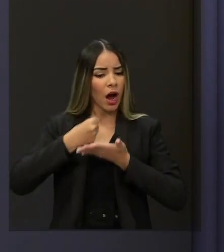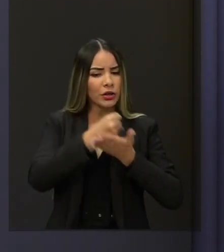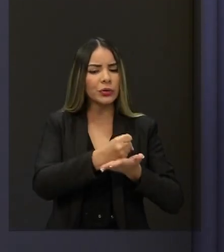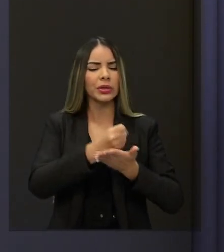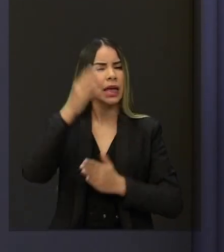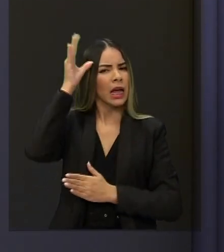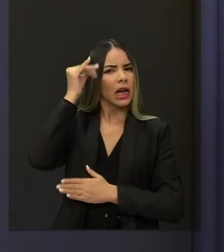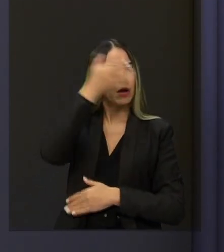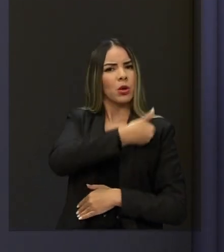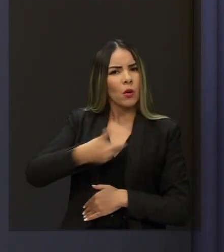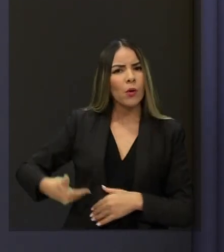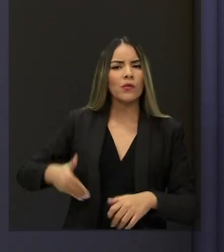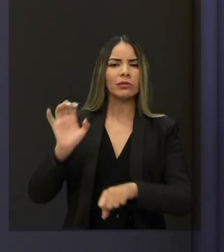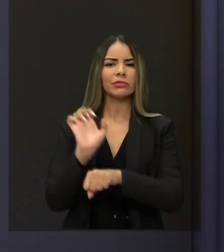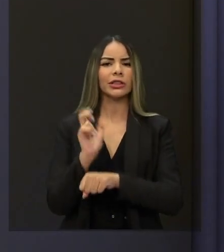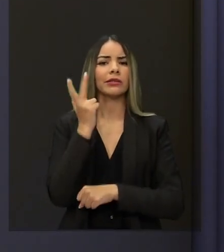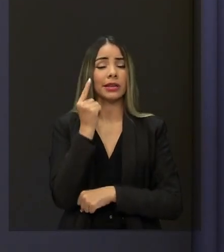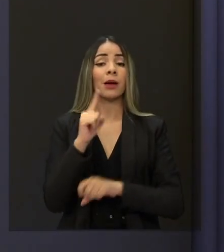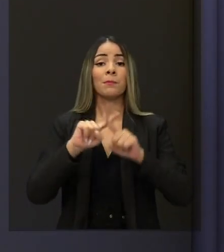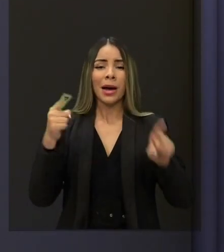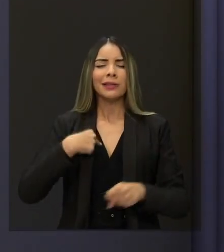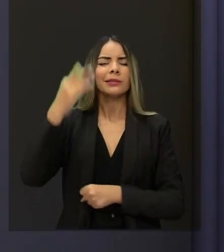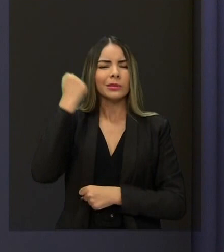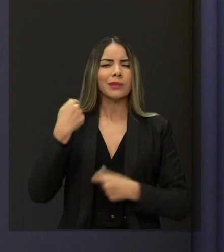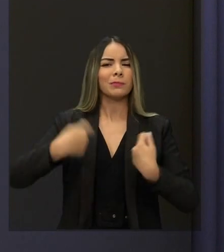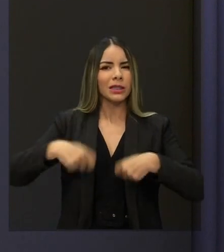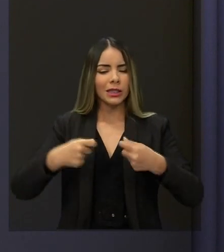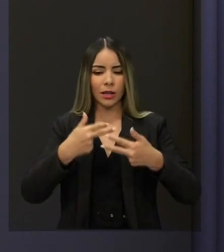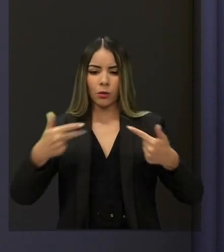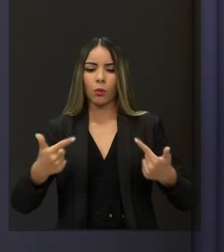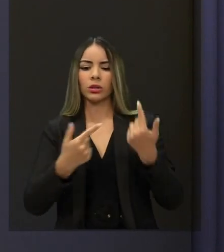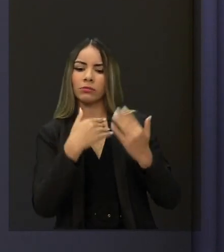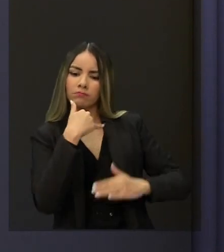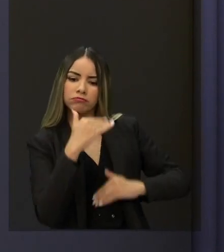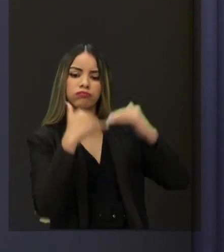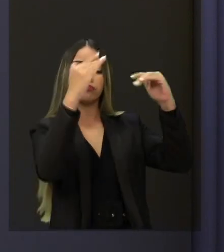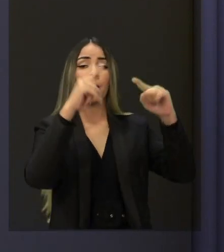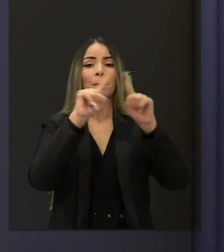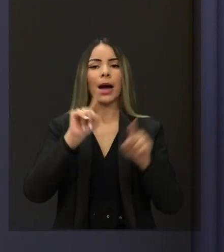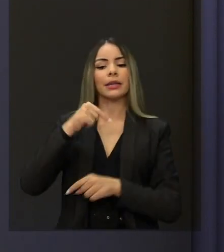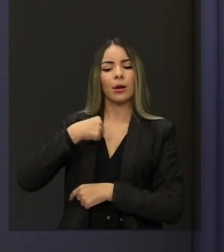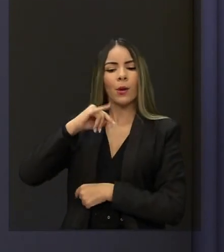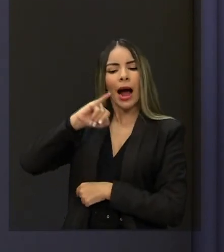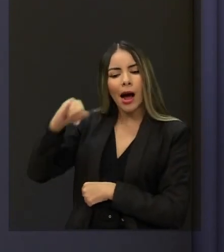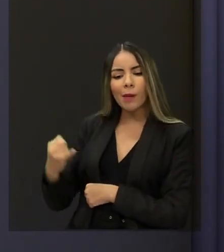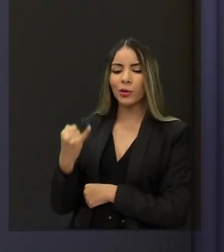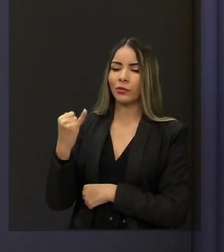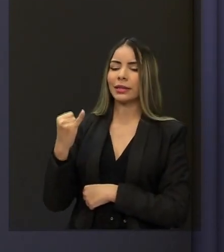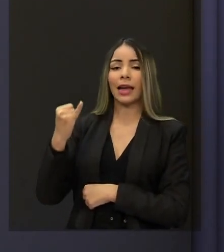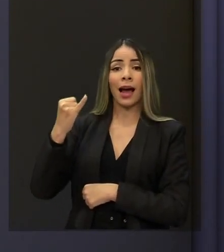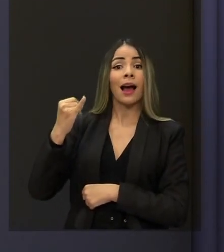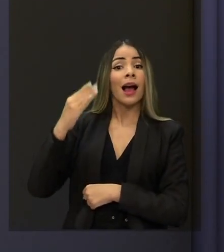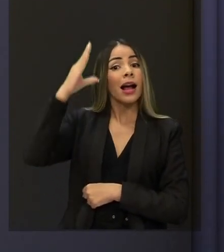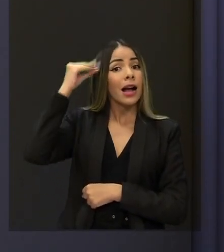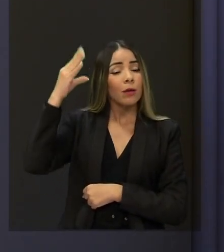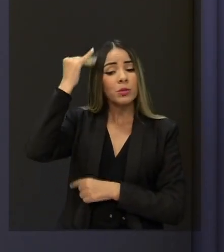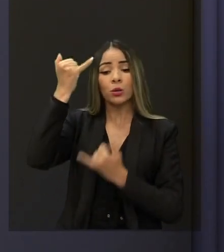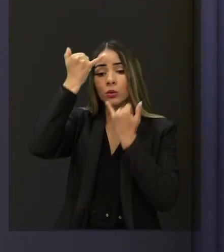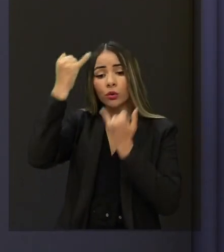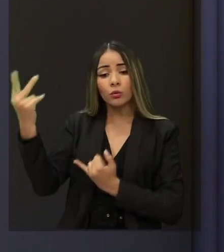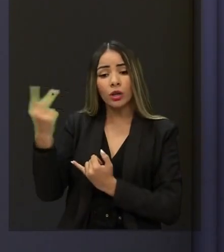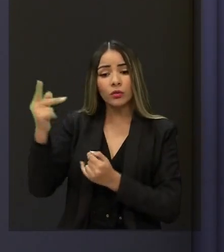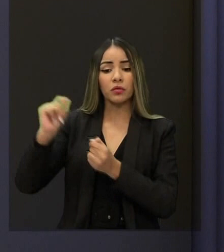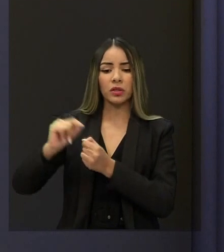mas sou o candidato que sei que tem muito para fazer. Mas eu vou aproveitar o que Camilo e Isolda fizeram para a gente fazer ainda mais, com